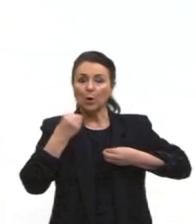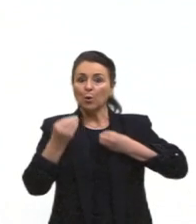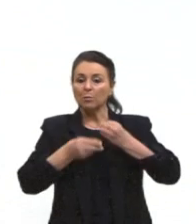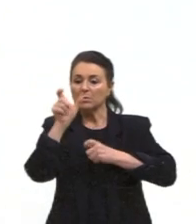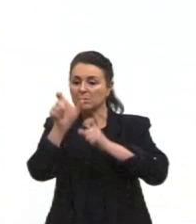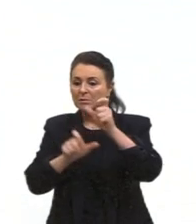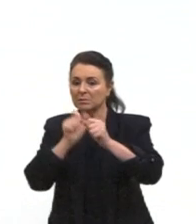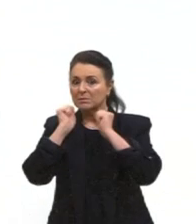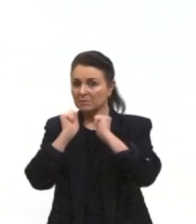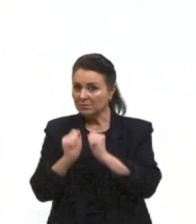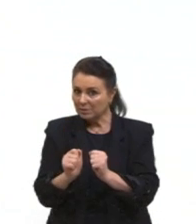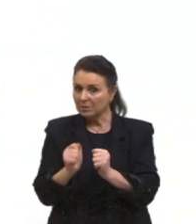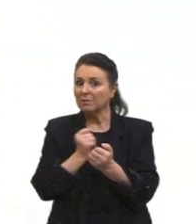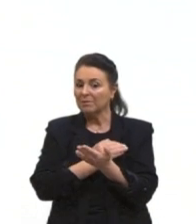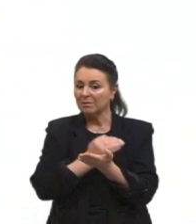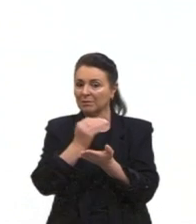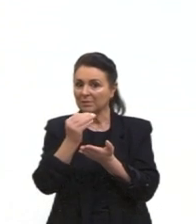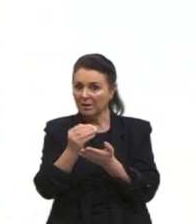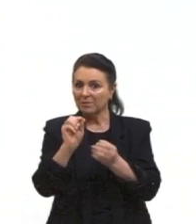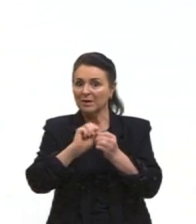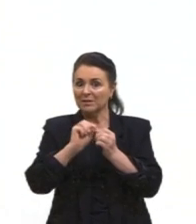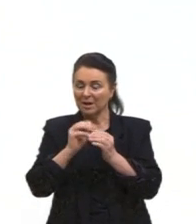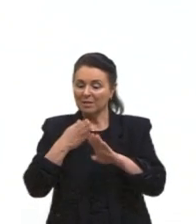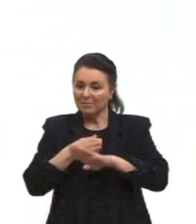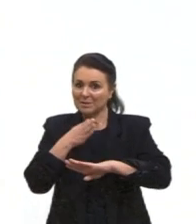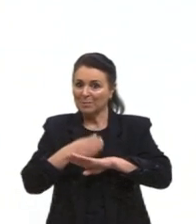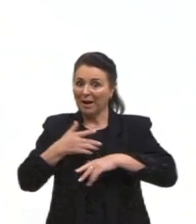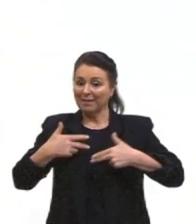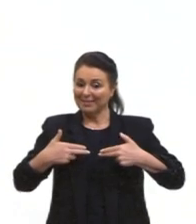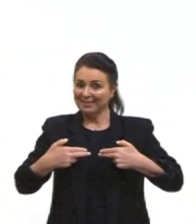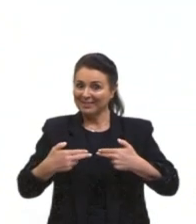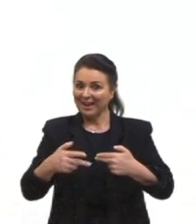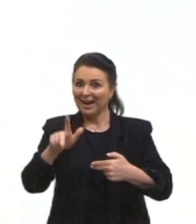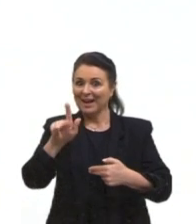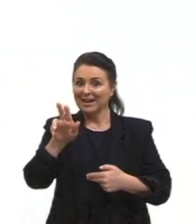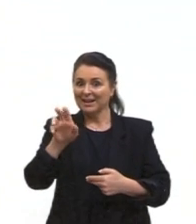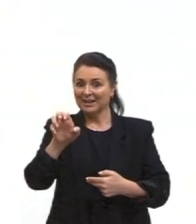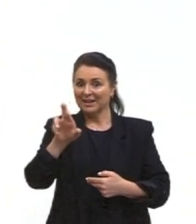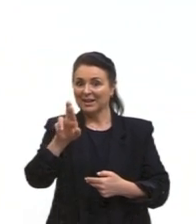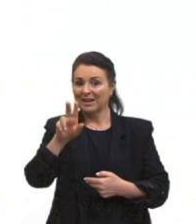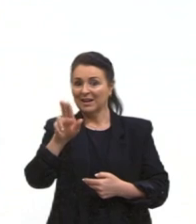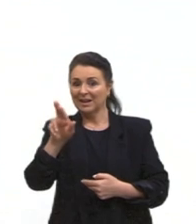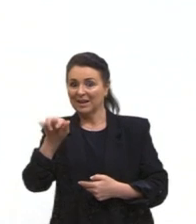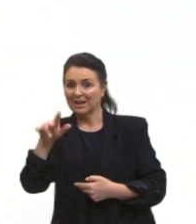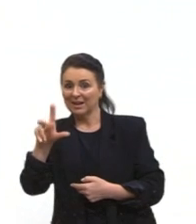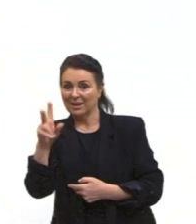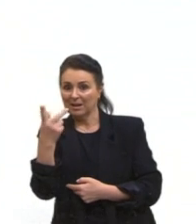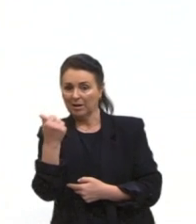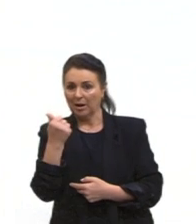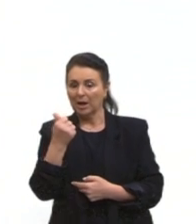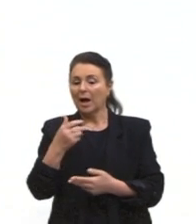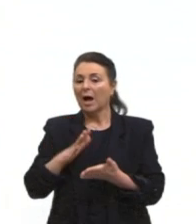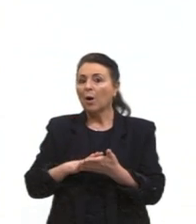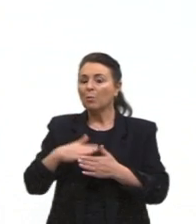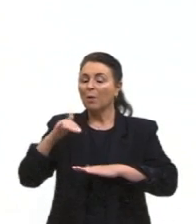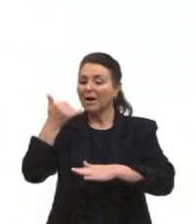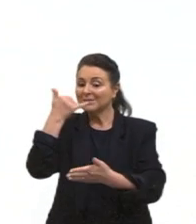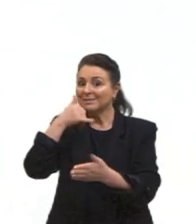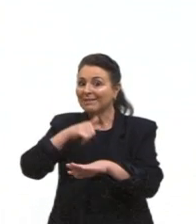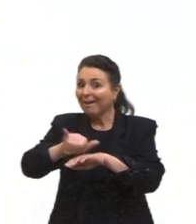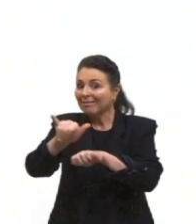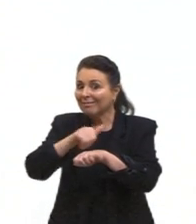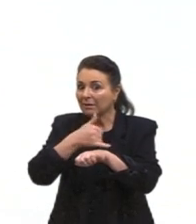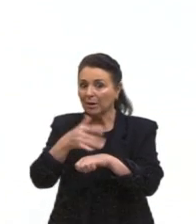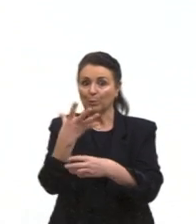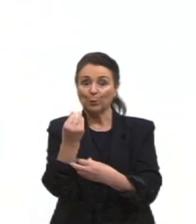pessoas podiam fazer parte da guerrilha, como é que o guerrilheiro podia operar as questões táticas e ressaltar que muitas